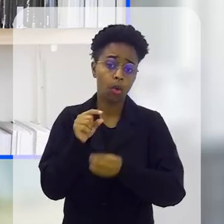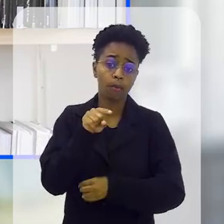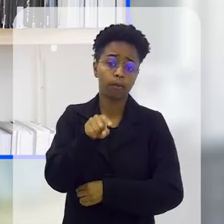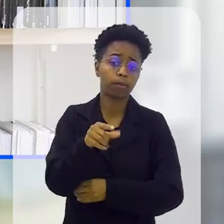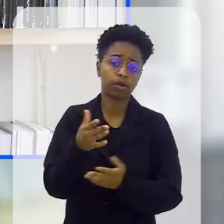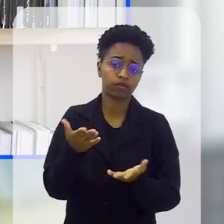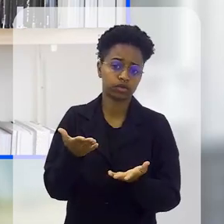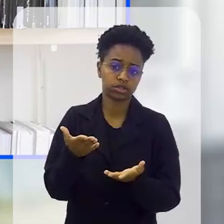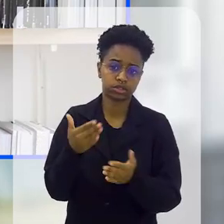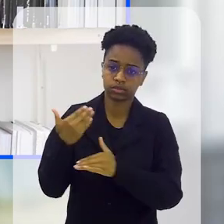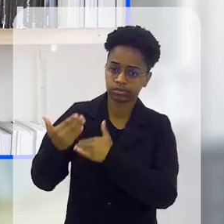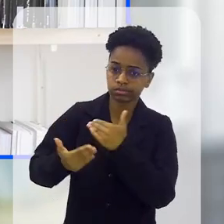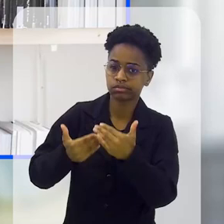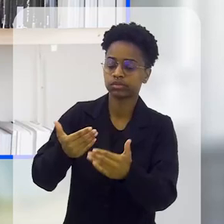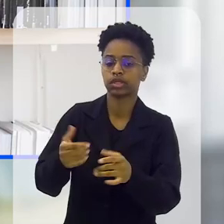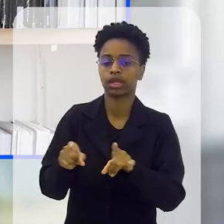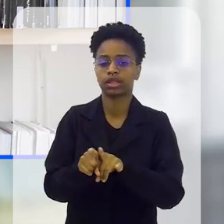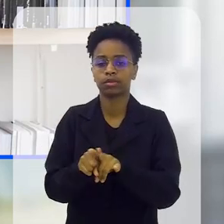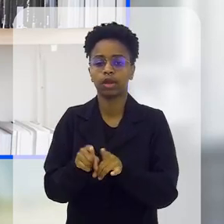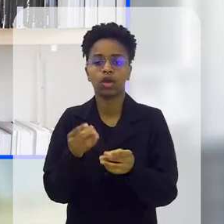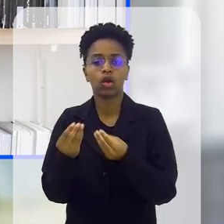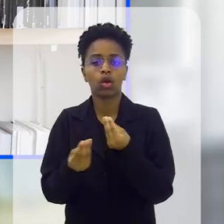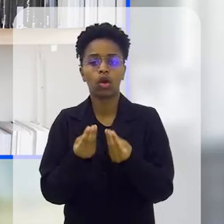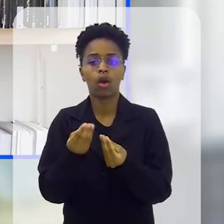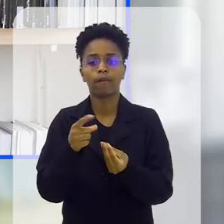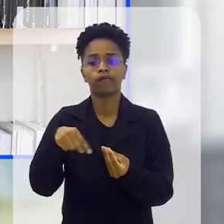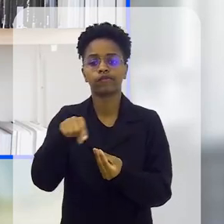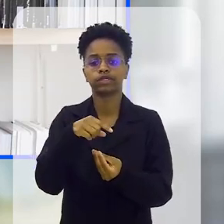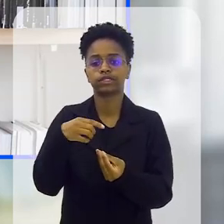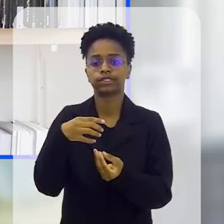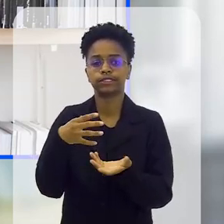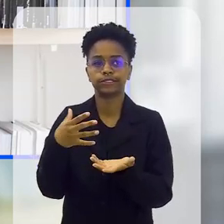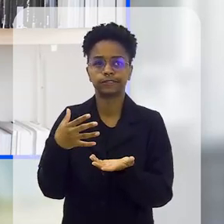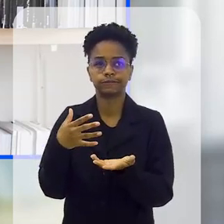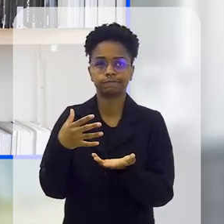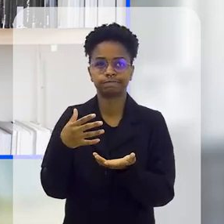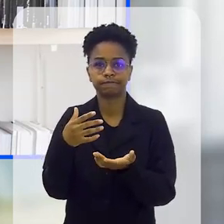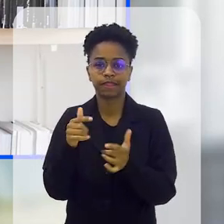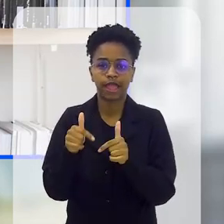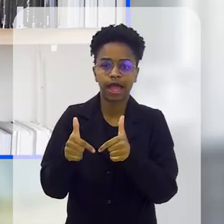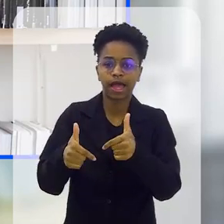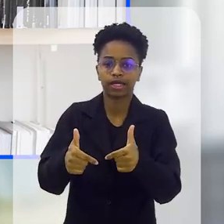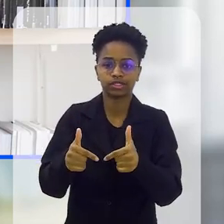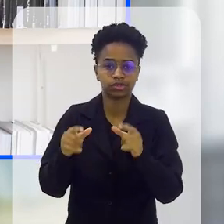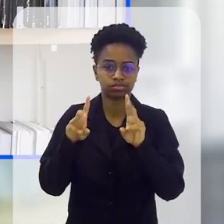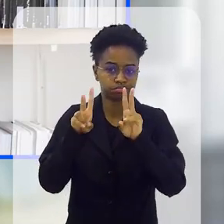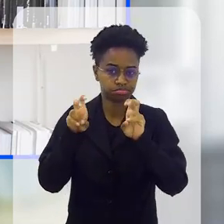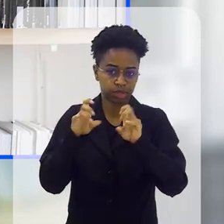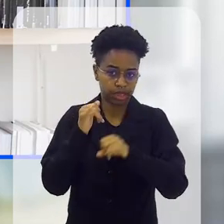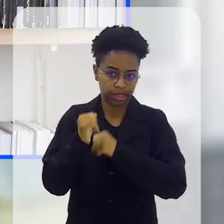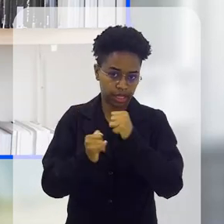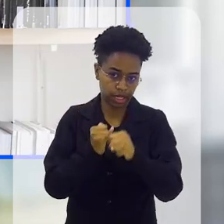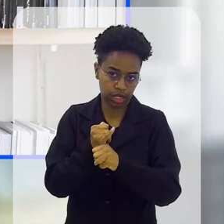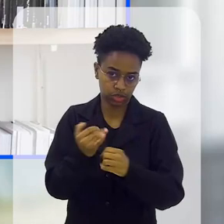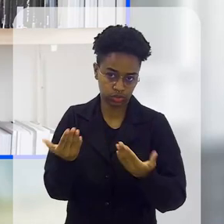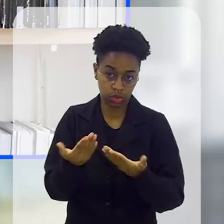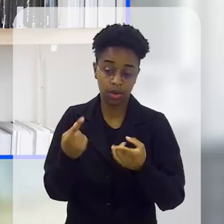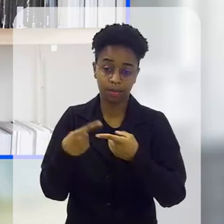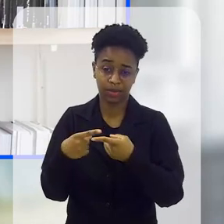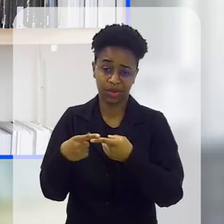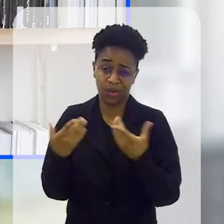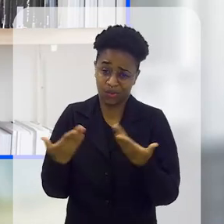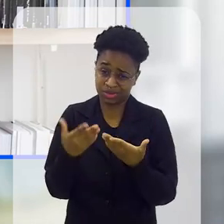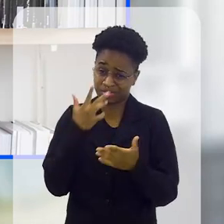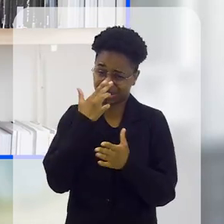é tudo para você, todo esse processo? E também, como é que vocês lidam com essa questão da internet hoje em dia, né? Hoje o